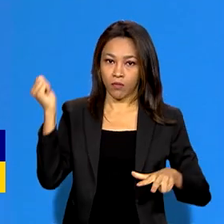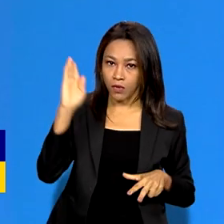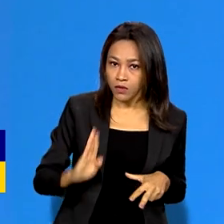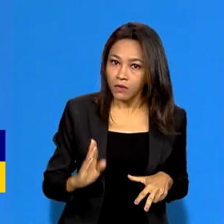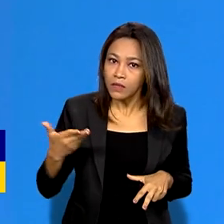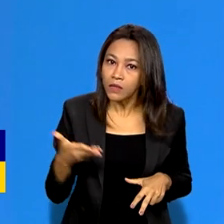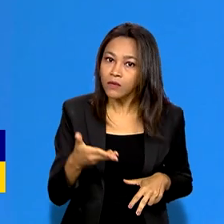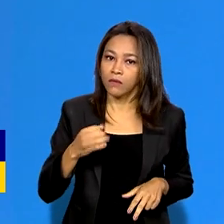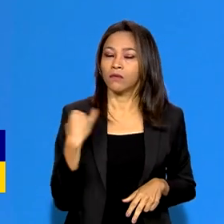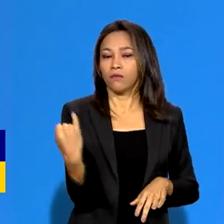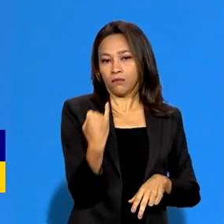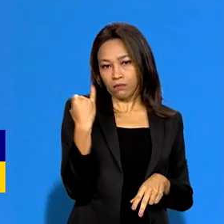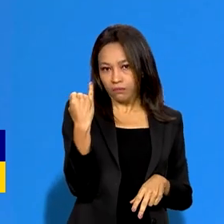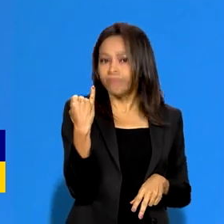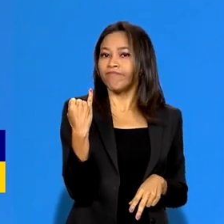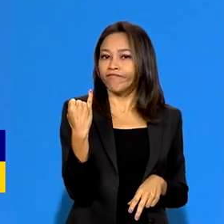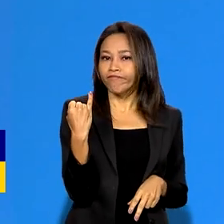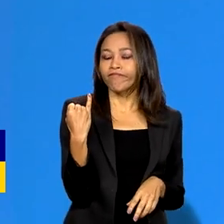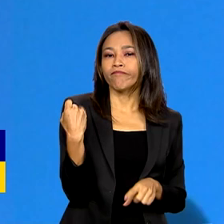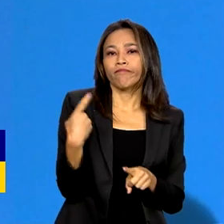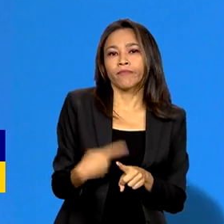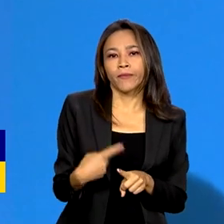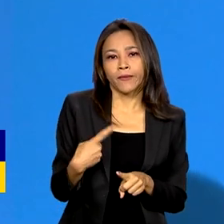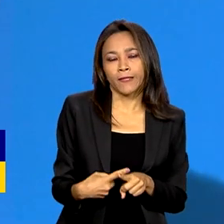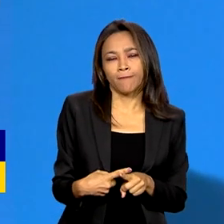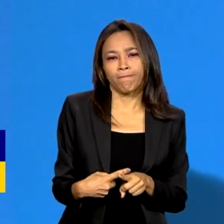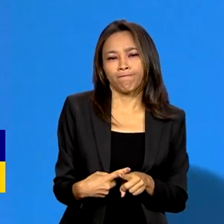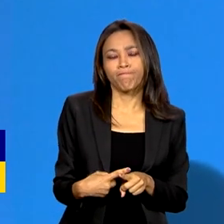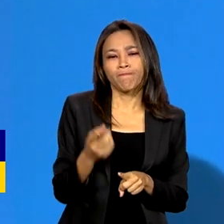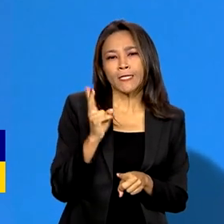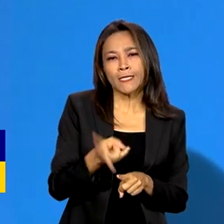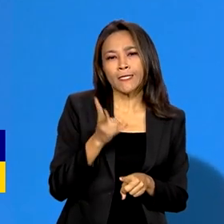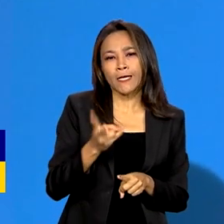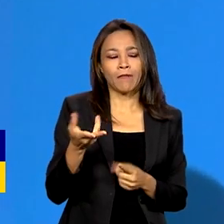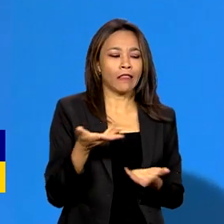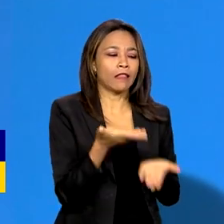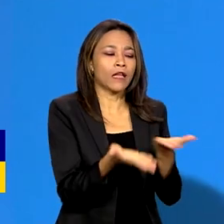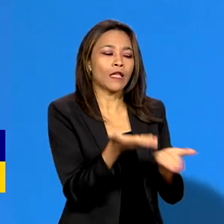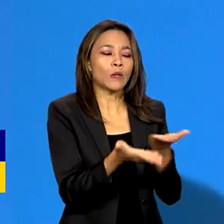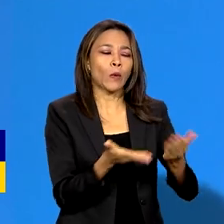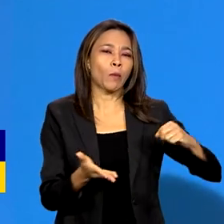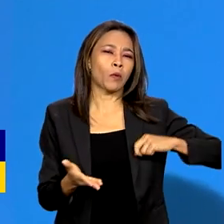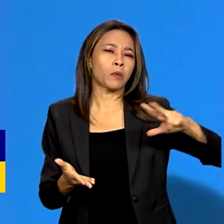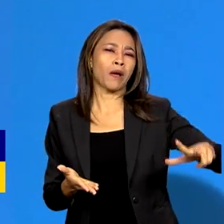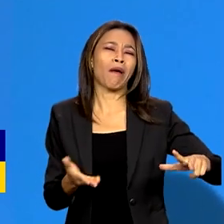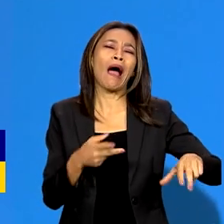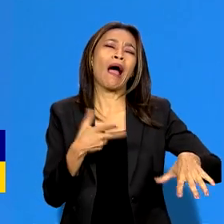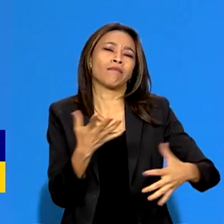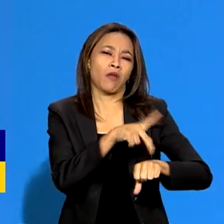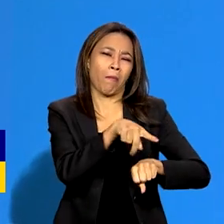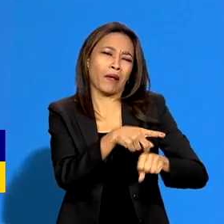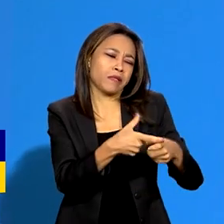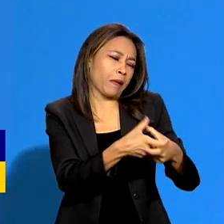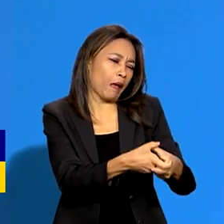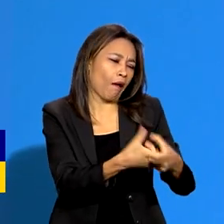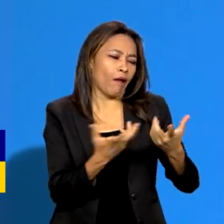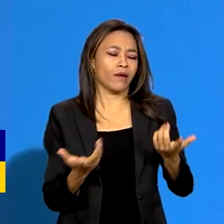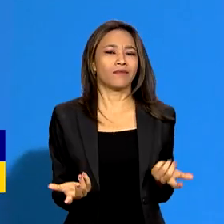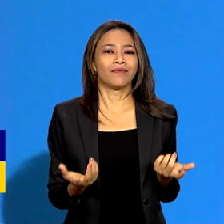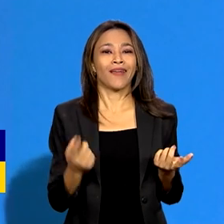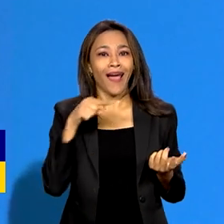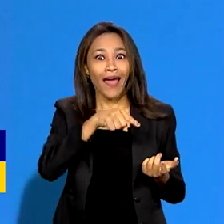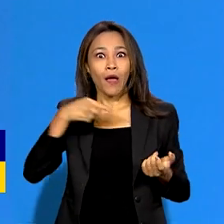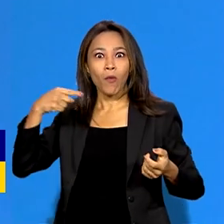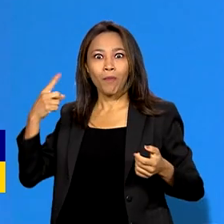ela é importante. Porque sempre se tratou Portugal como um país pequeno. Ah, Portugal é a porta de